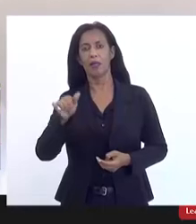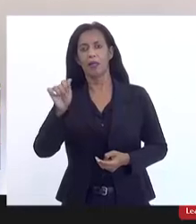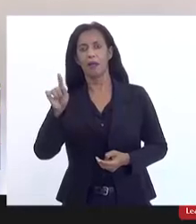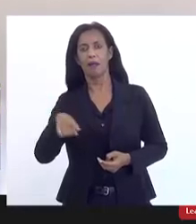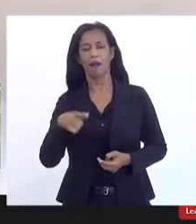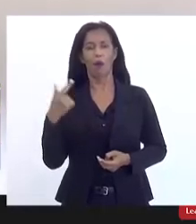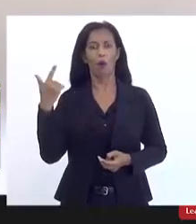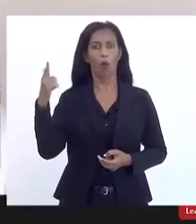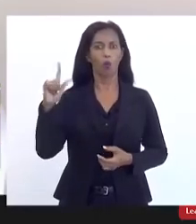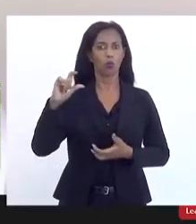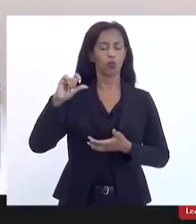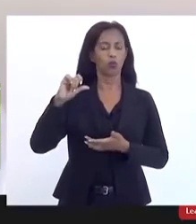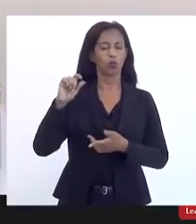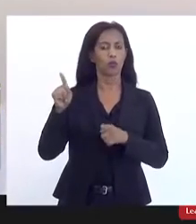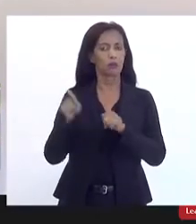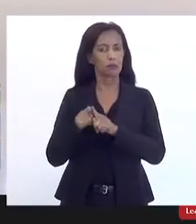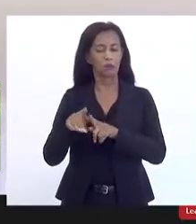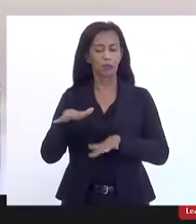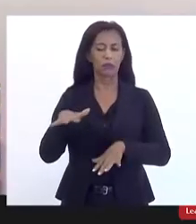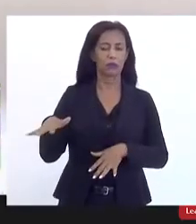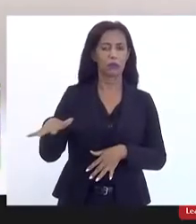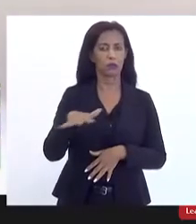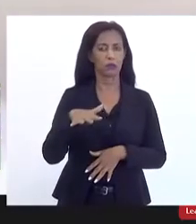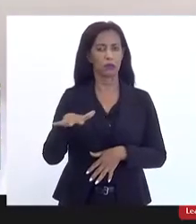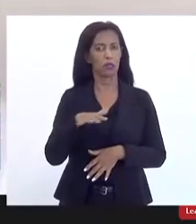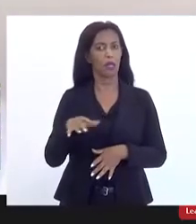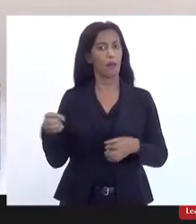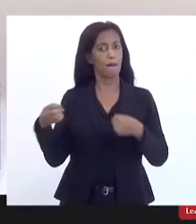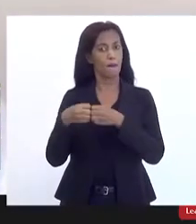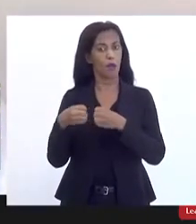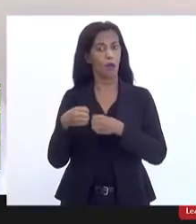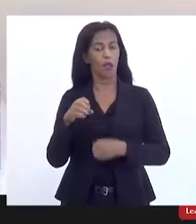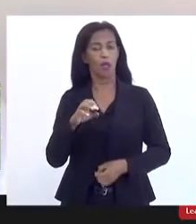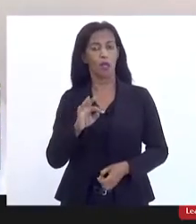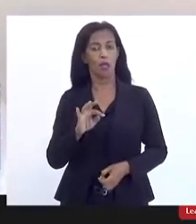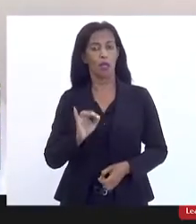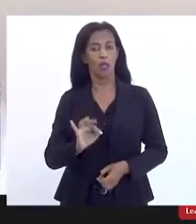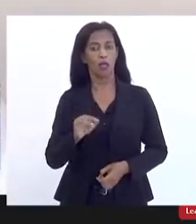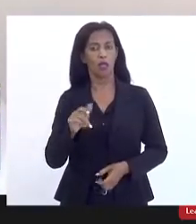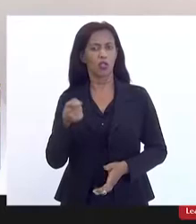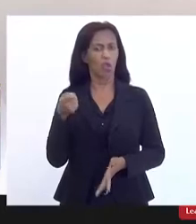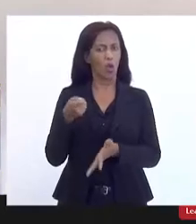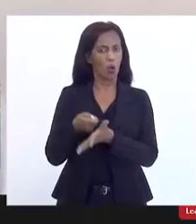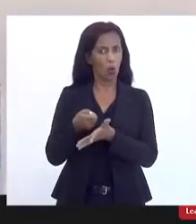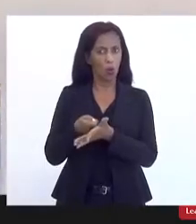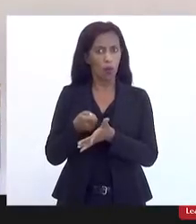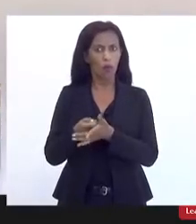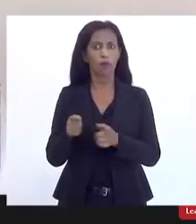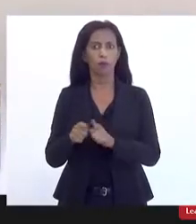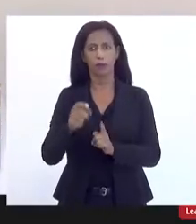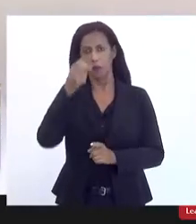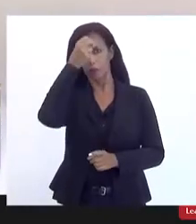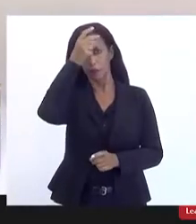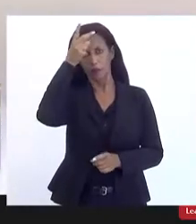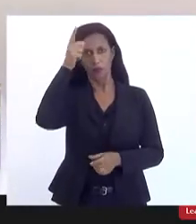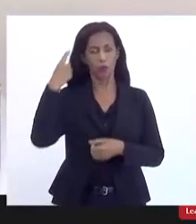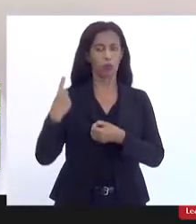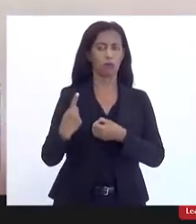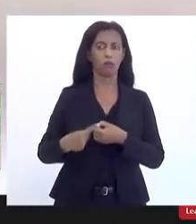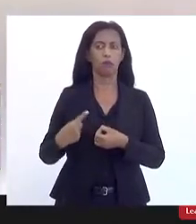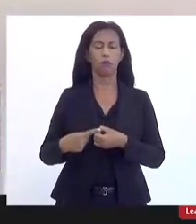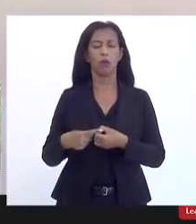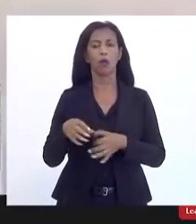distritos da região de Itatiaia então cobrando de forma intensa a Prefeitura Municipal